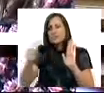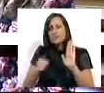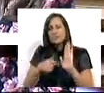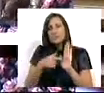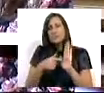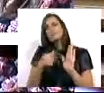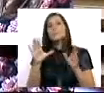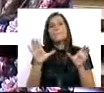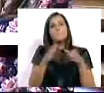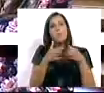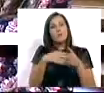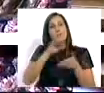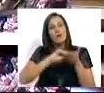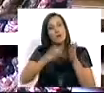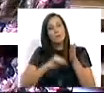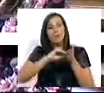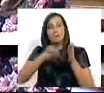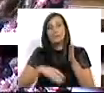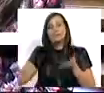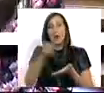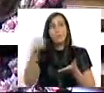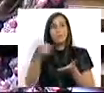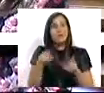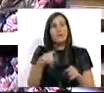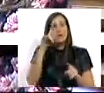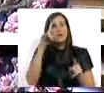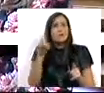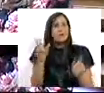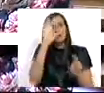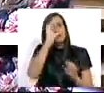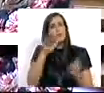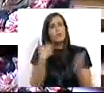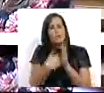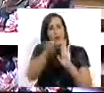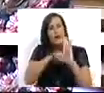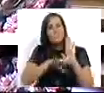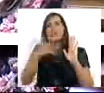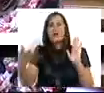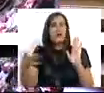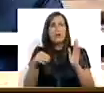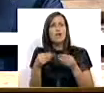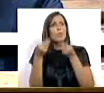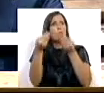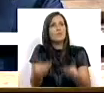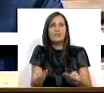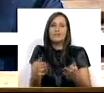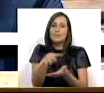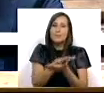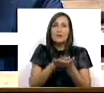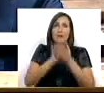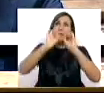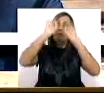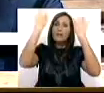da Bolsa de Contratação e o Governo não disponibiliza essa lista de colocação. E isso é da mais elementar